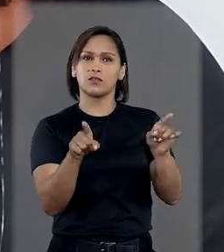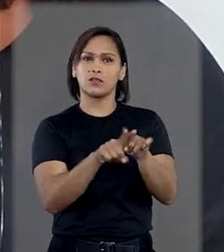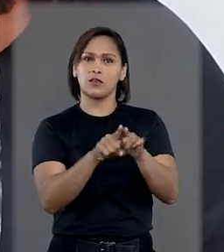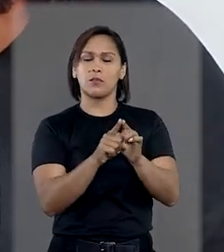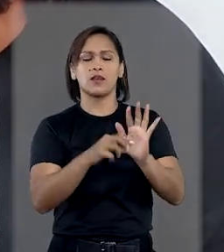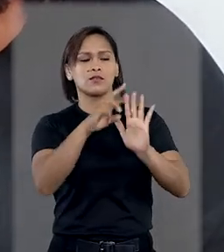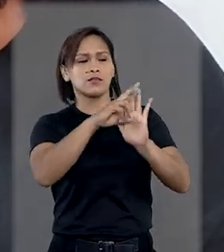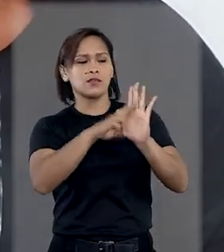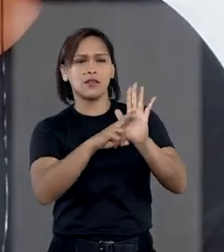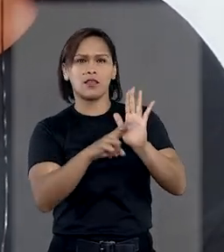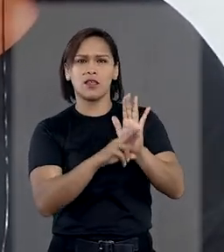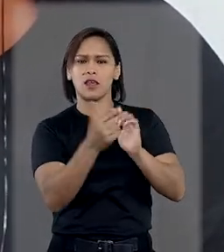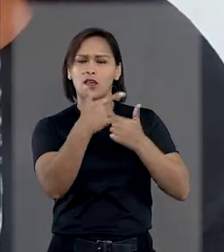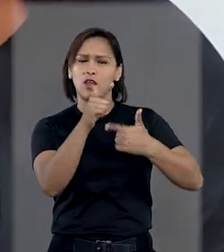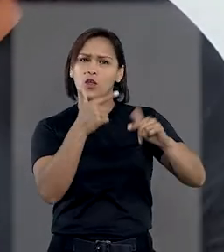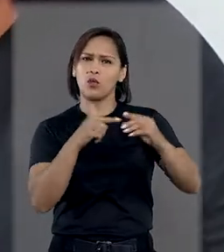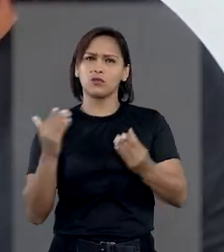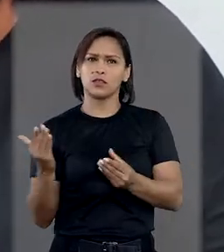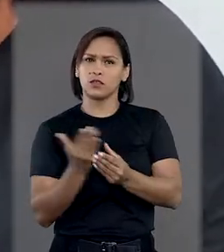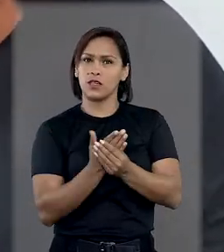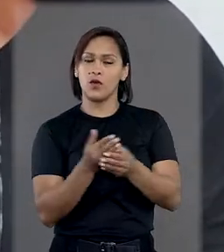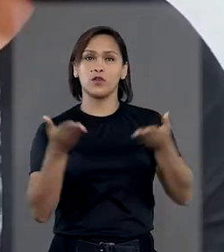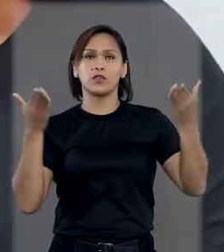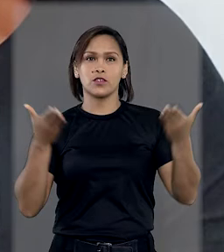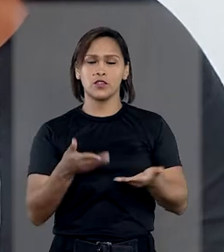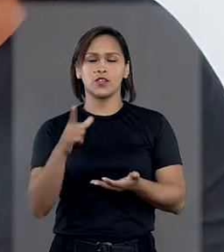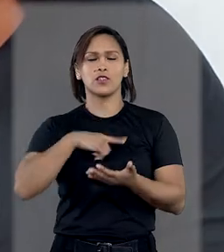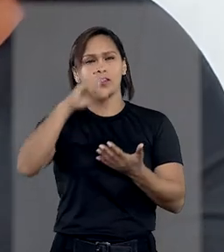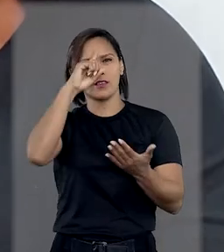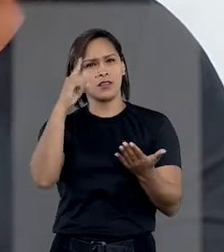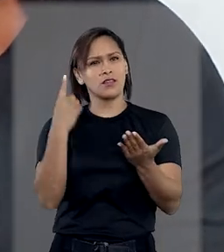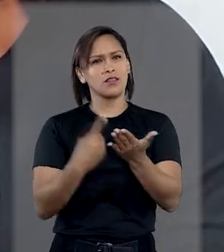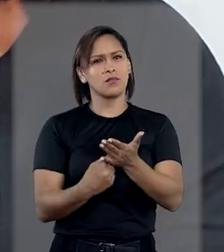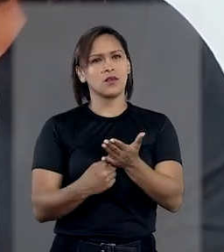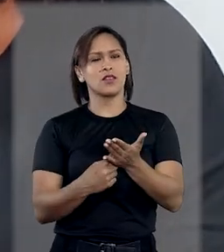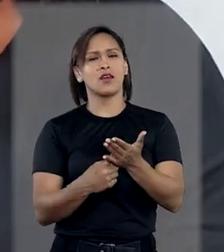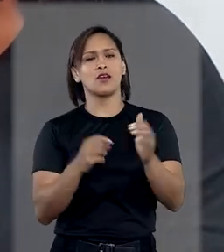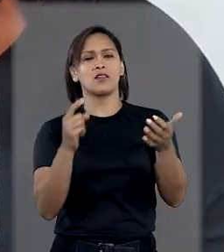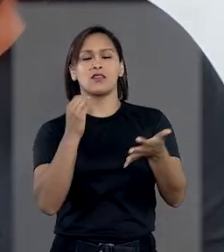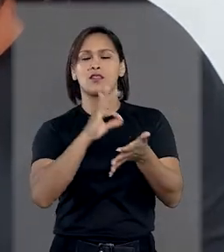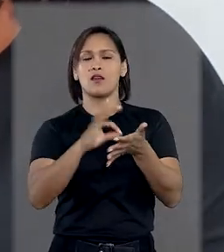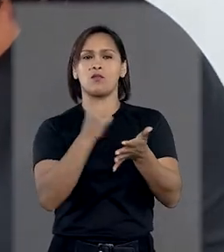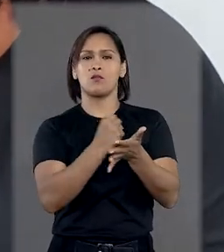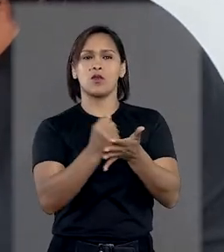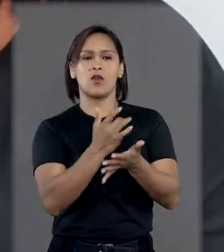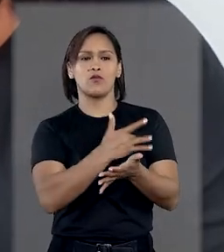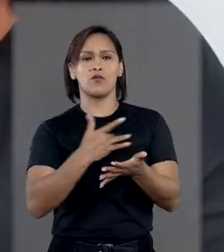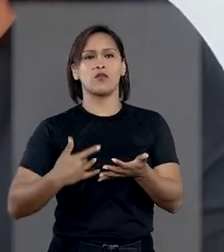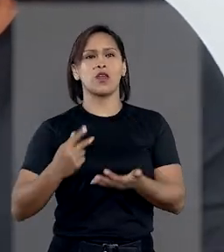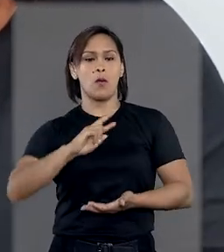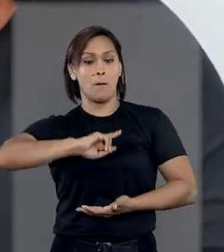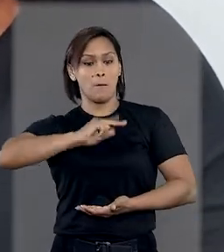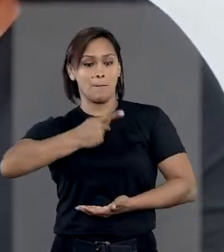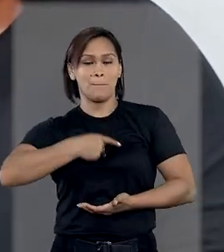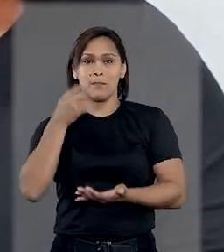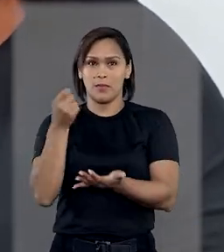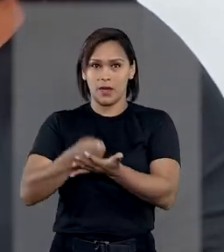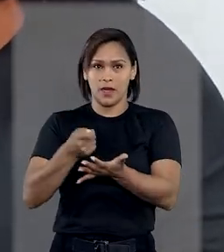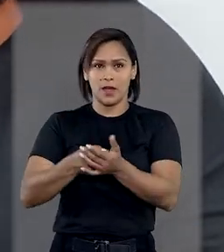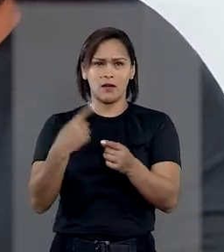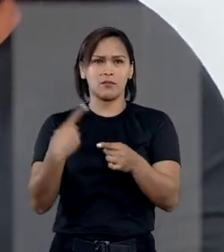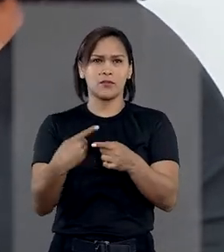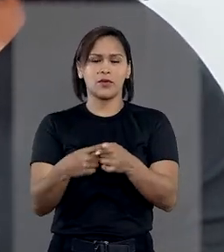descumprimento de sentença proferida em outra ação, a qual já havia determinado ao plano o pagamento do transplante,